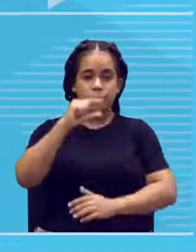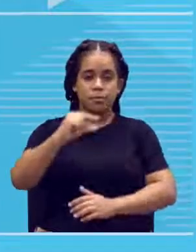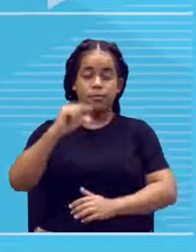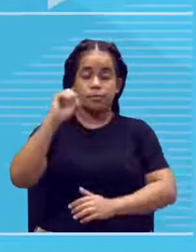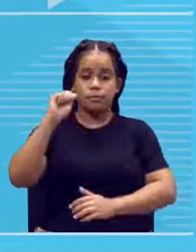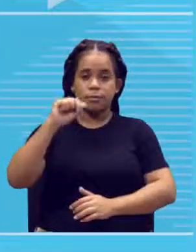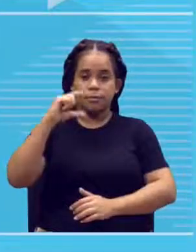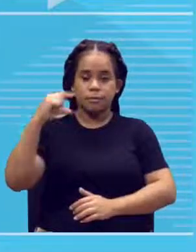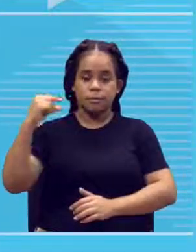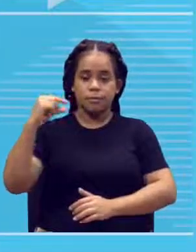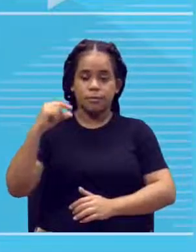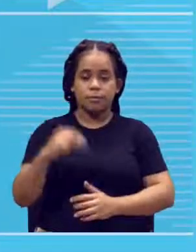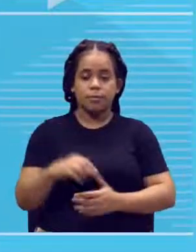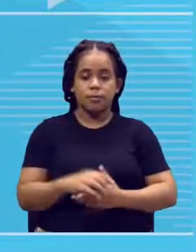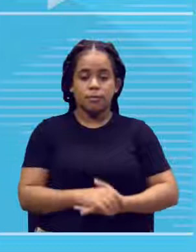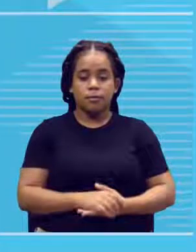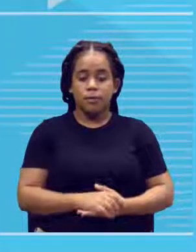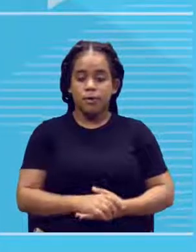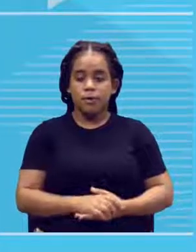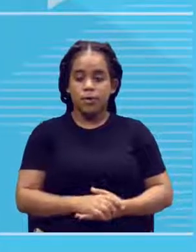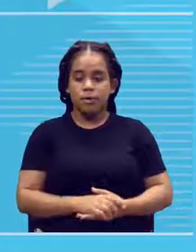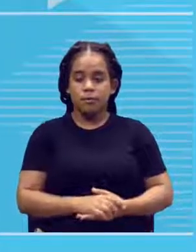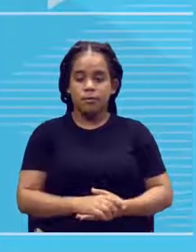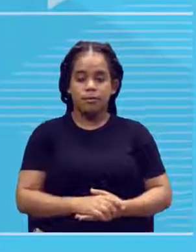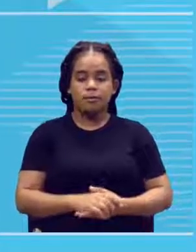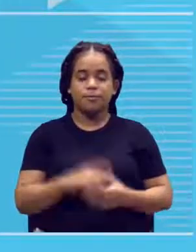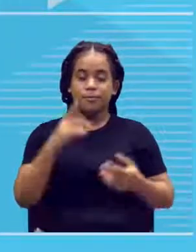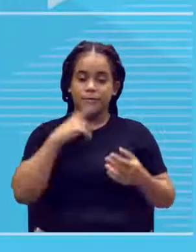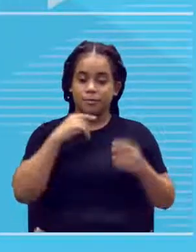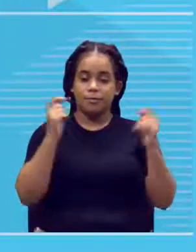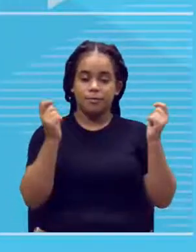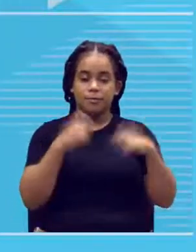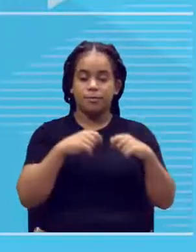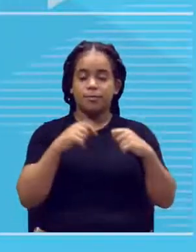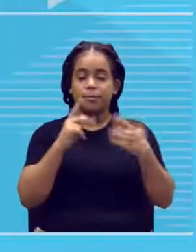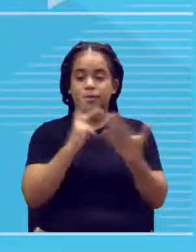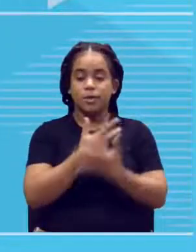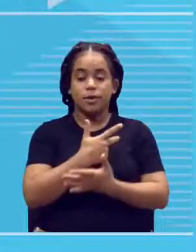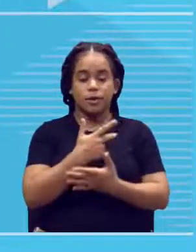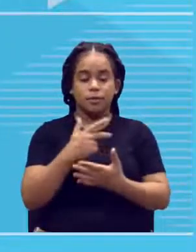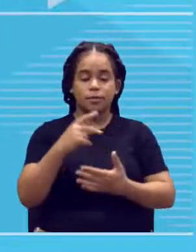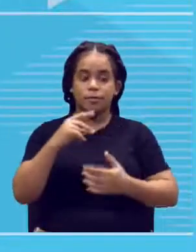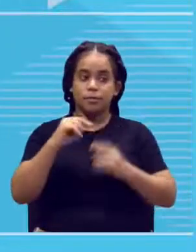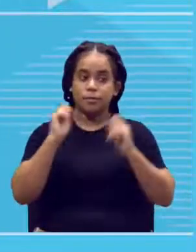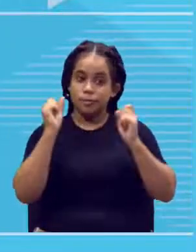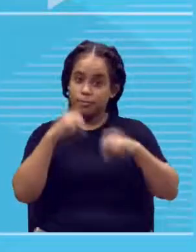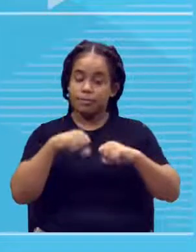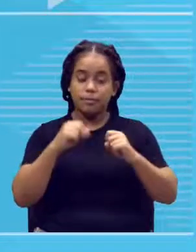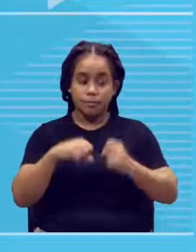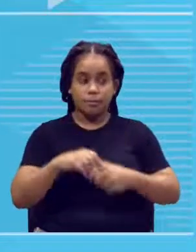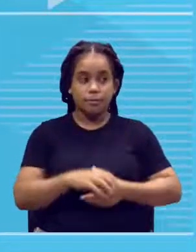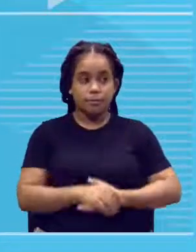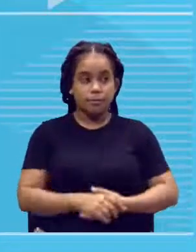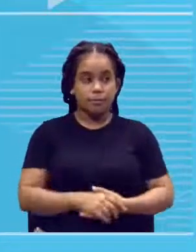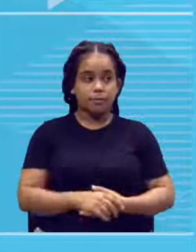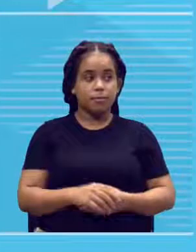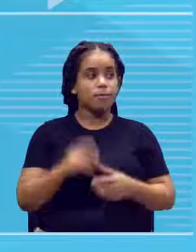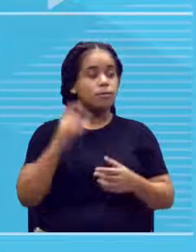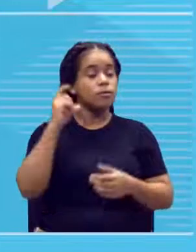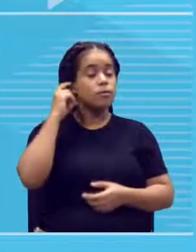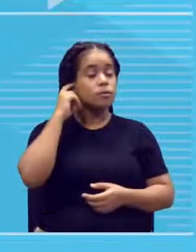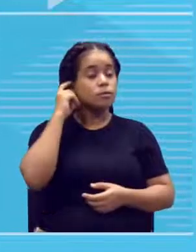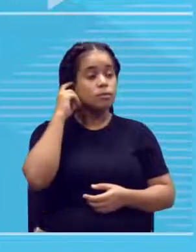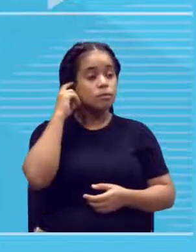predominante em nenhuma sociedade. Pode acontecer? Pode, tá? Orelhas, o